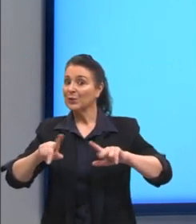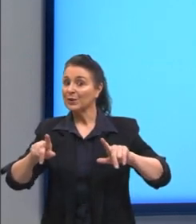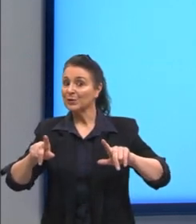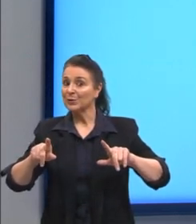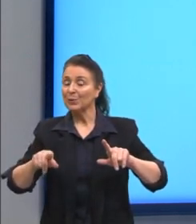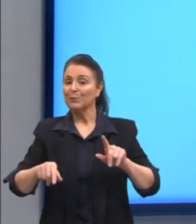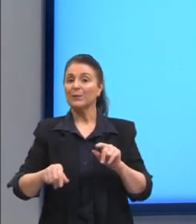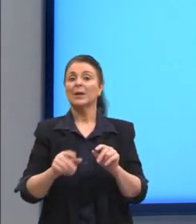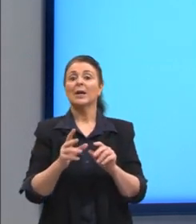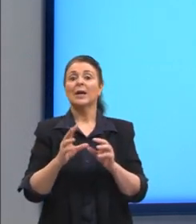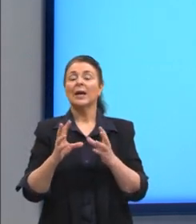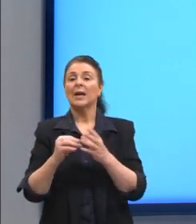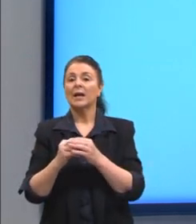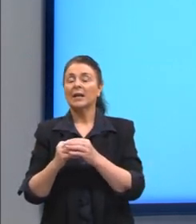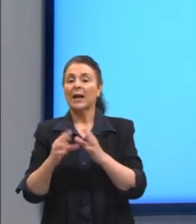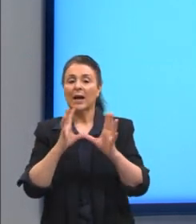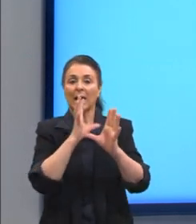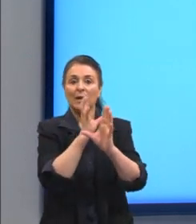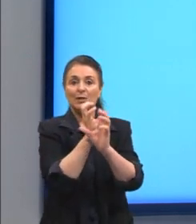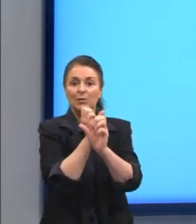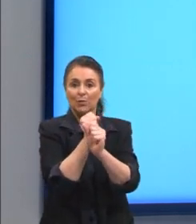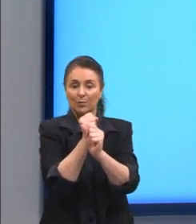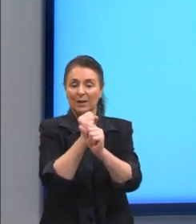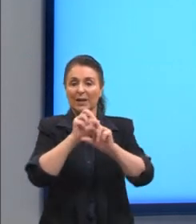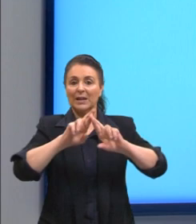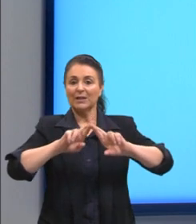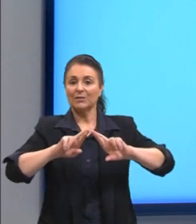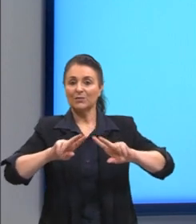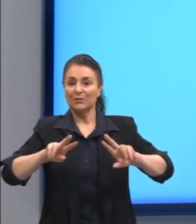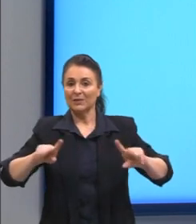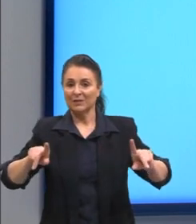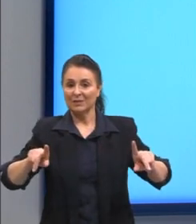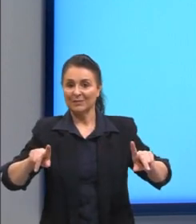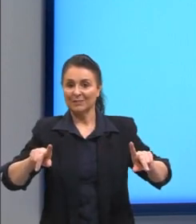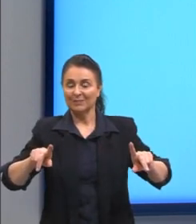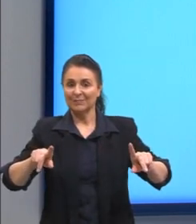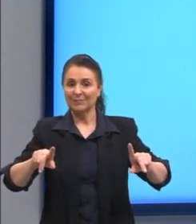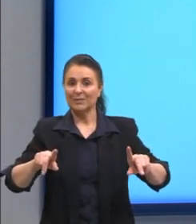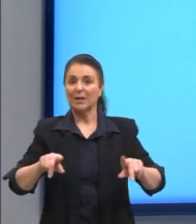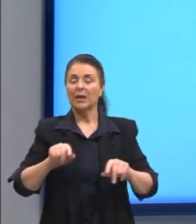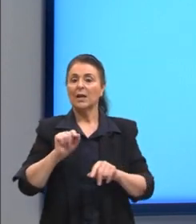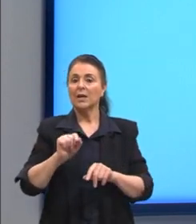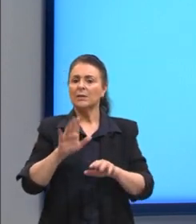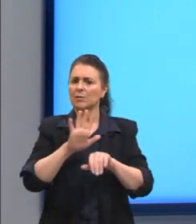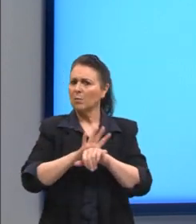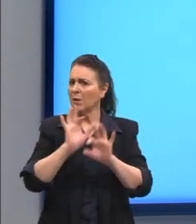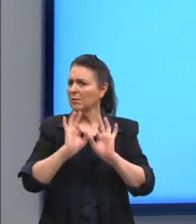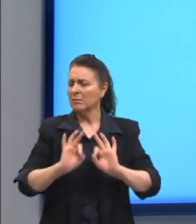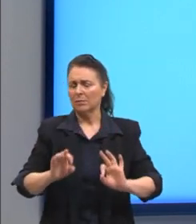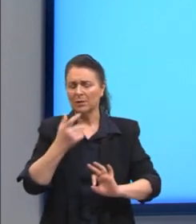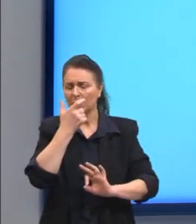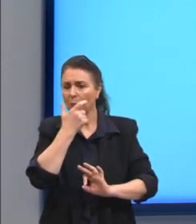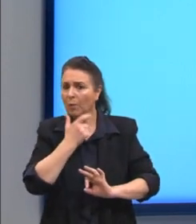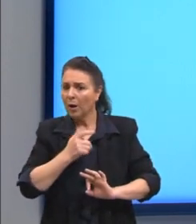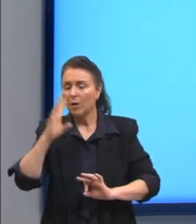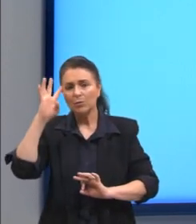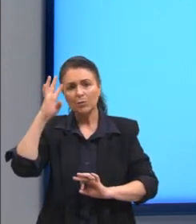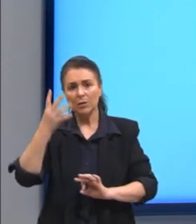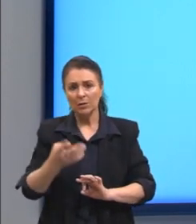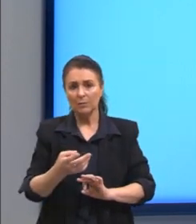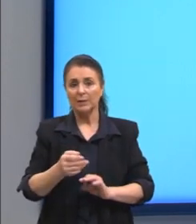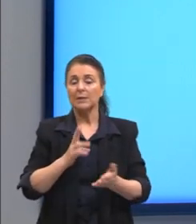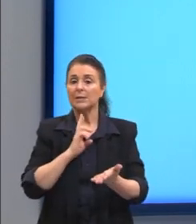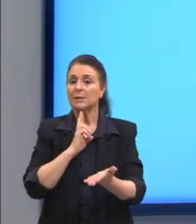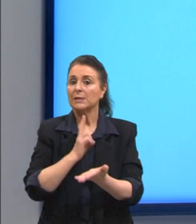produto da soma pela diferença esse aqui talvez seja o mais simples né? pra resolver é